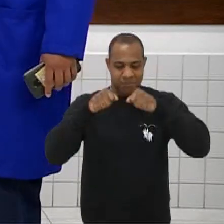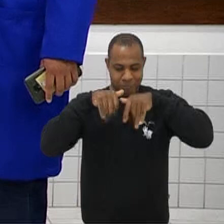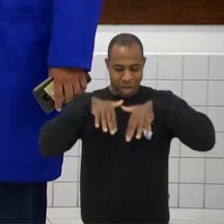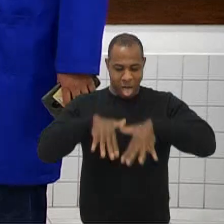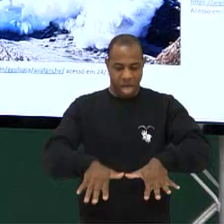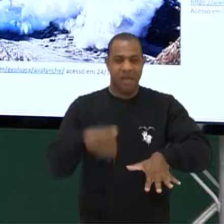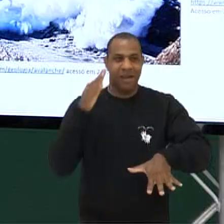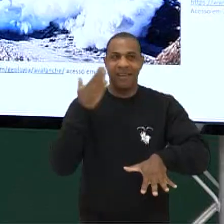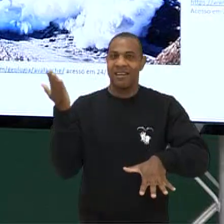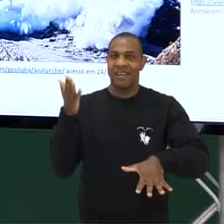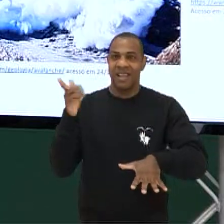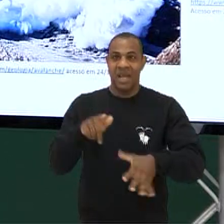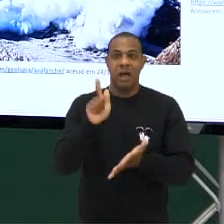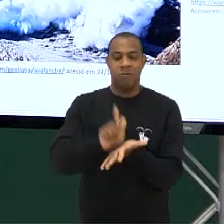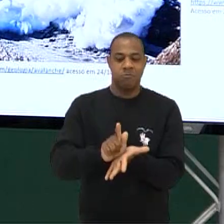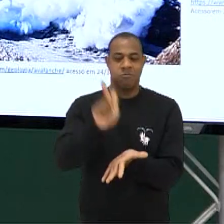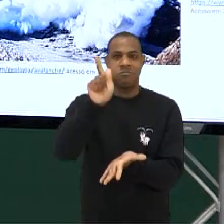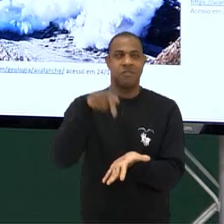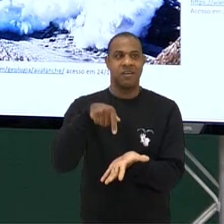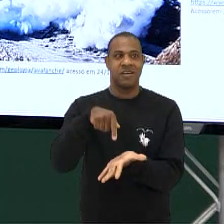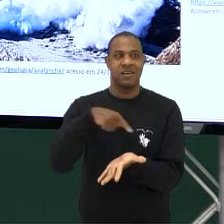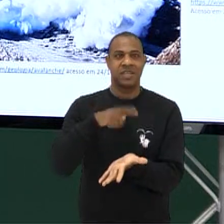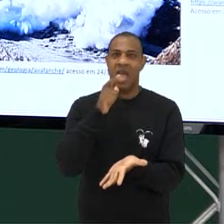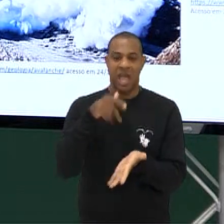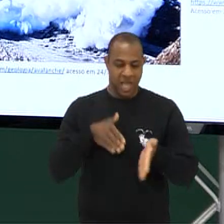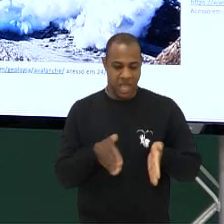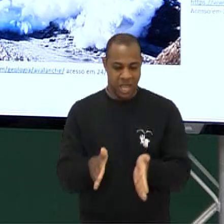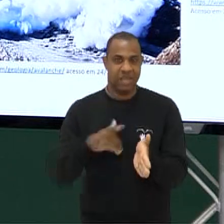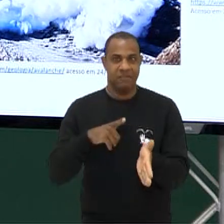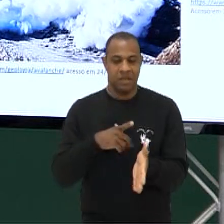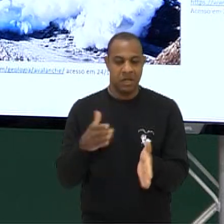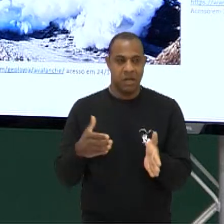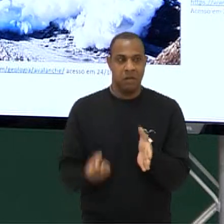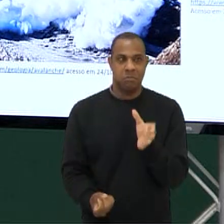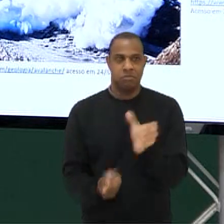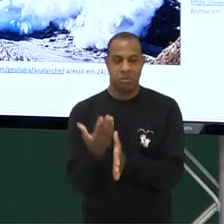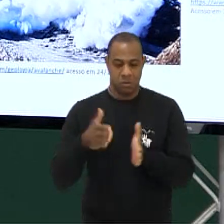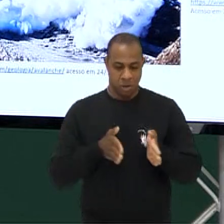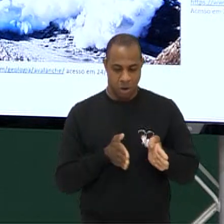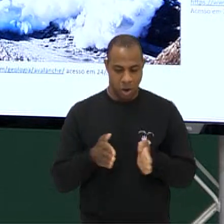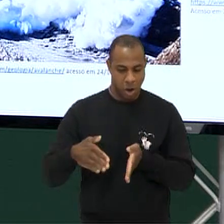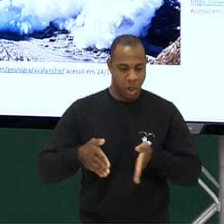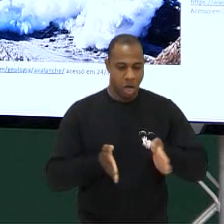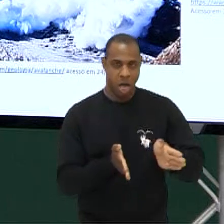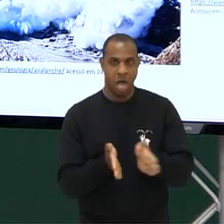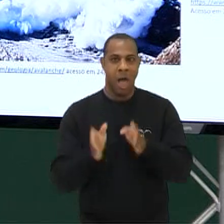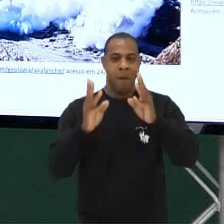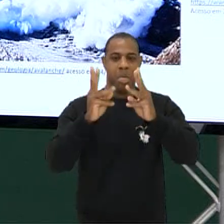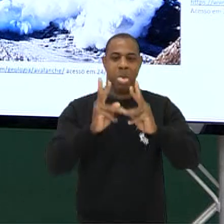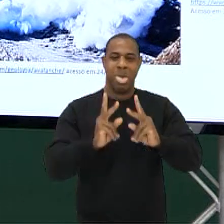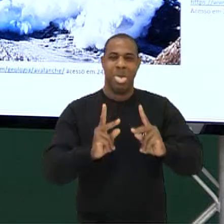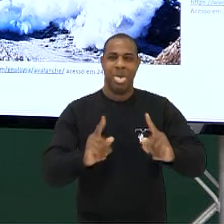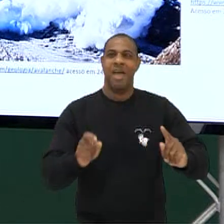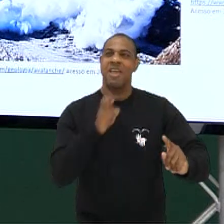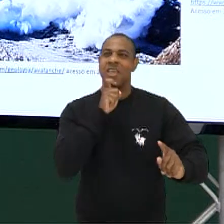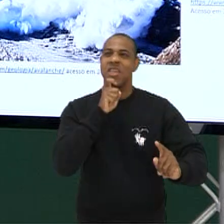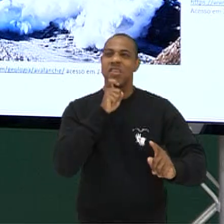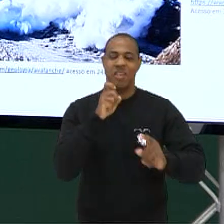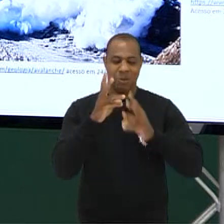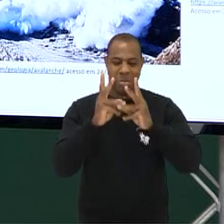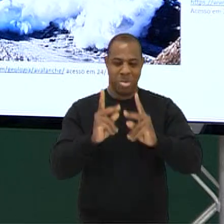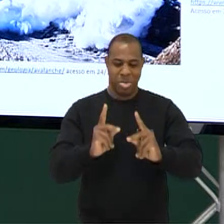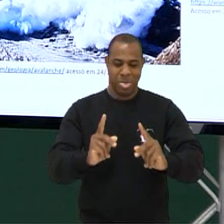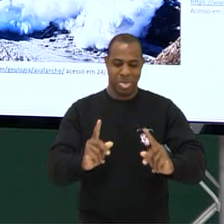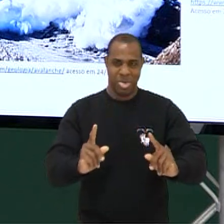energia potencial gravitacional Que aí você tem rios Que vão sendo formados ao longo do desgelamento desse gelo E aí você começa a ter